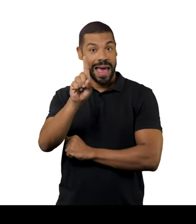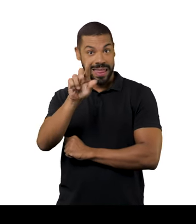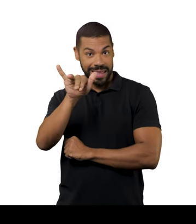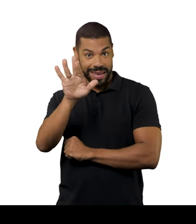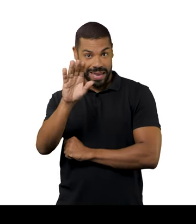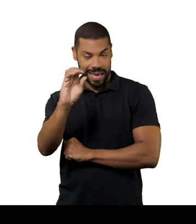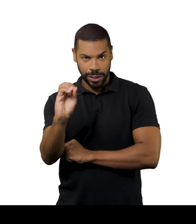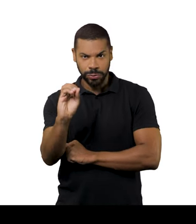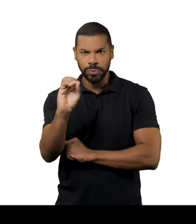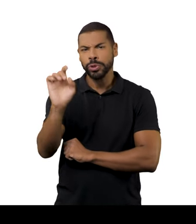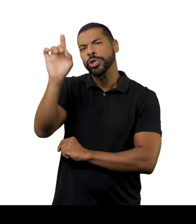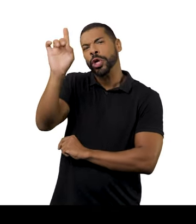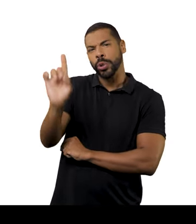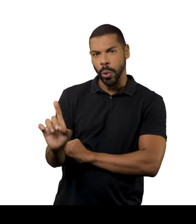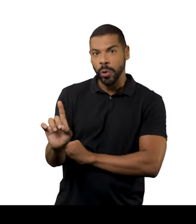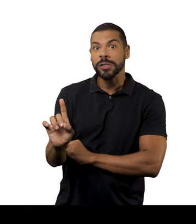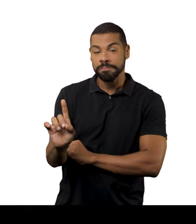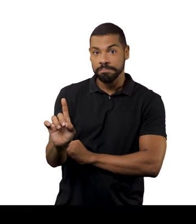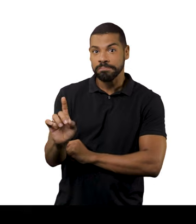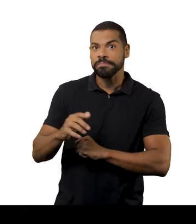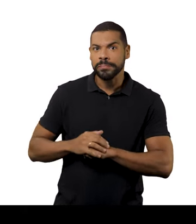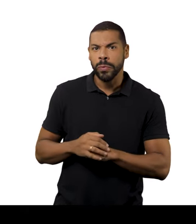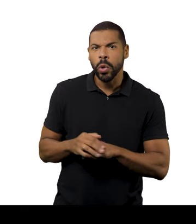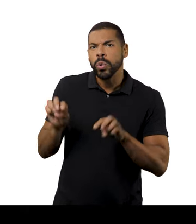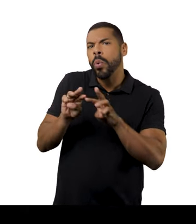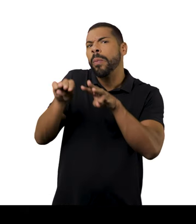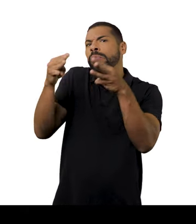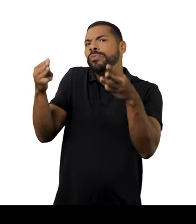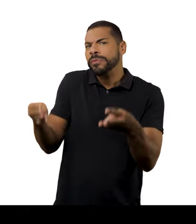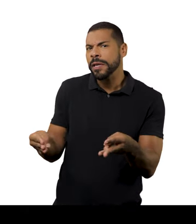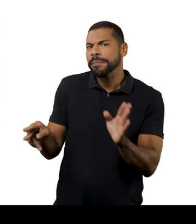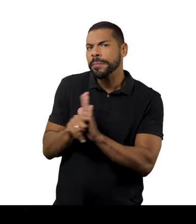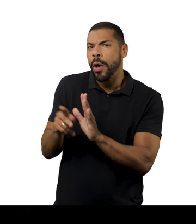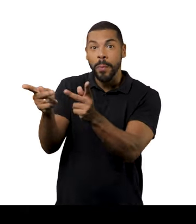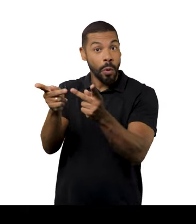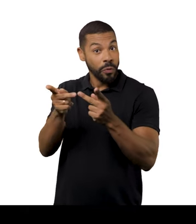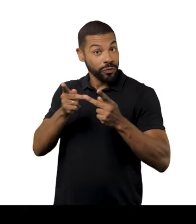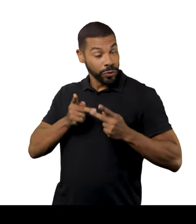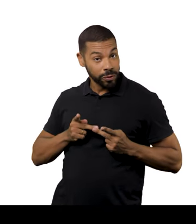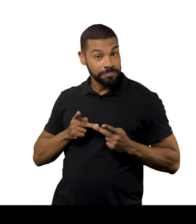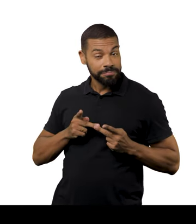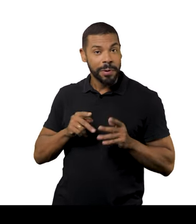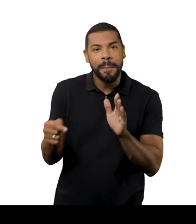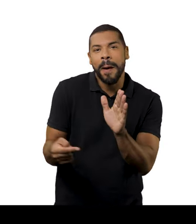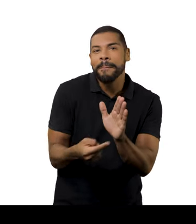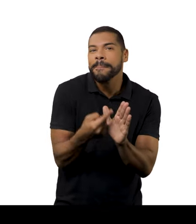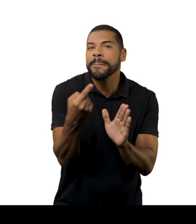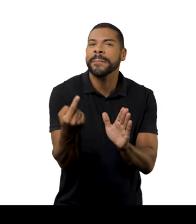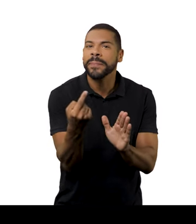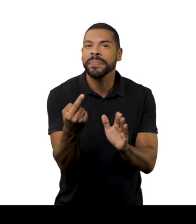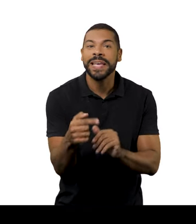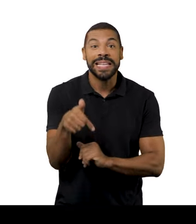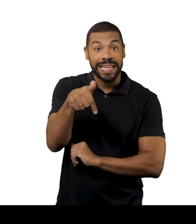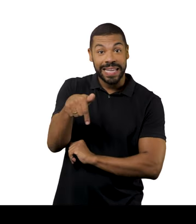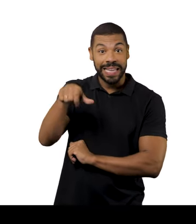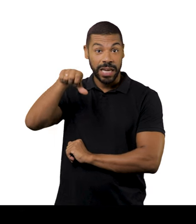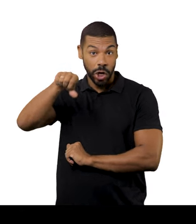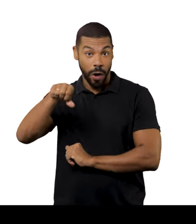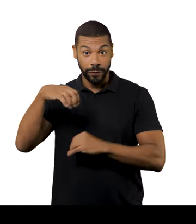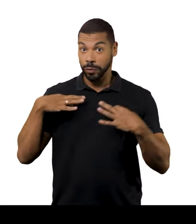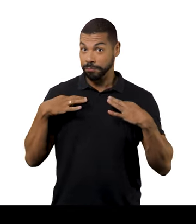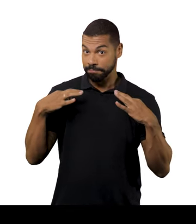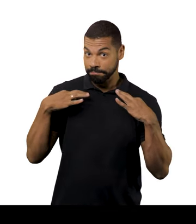Adriano Pedrosa, o diretor do museu, me convidou para a primeira apresentação dos